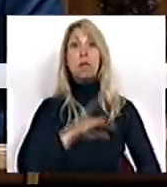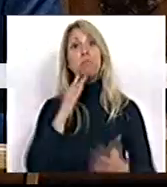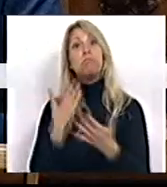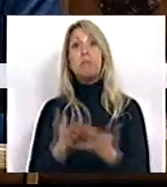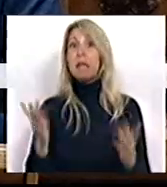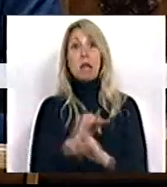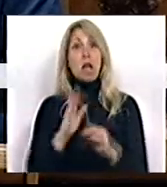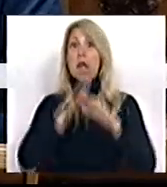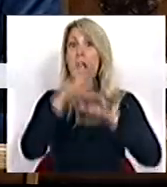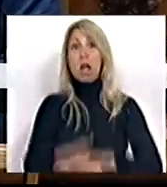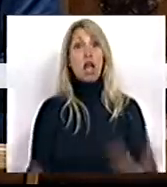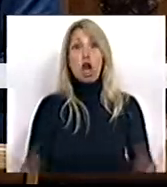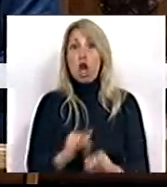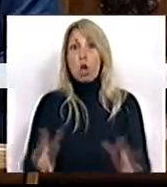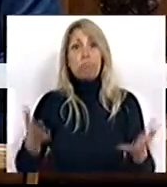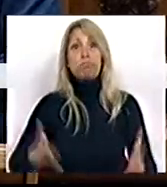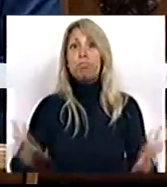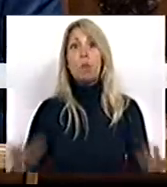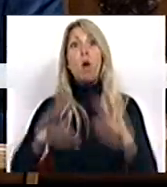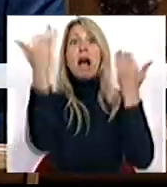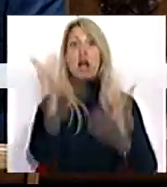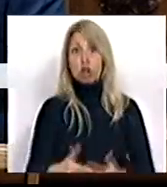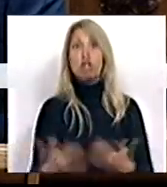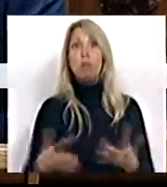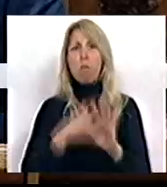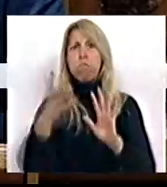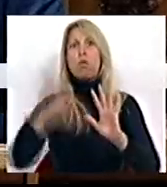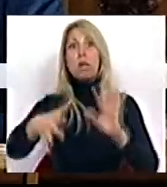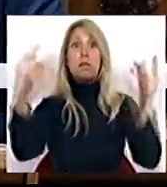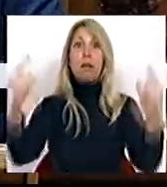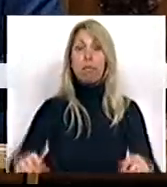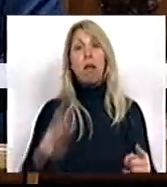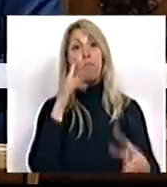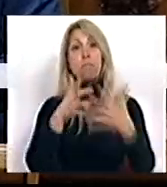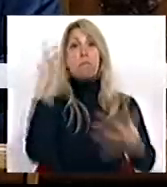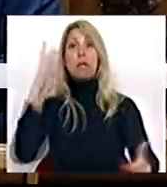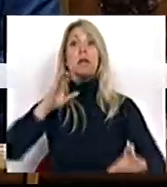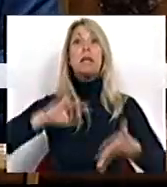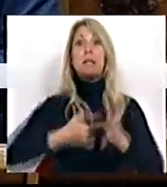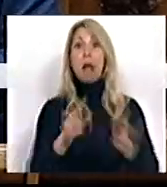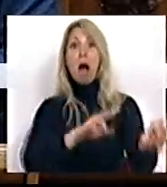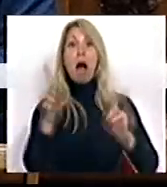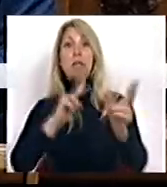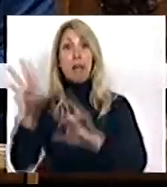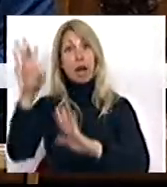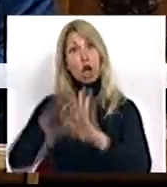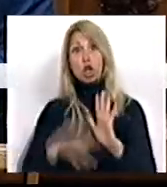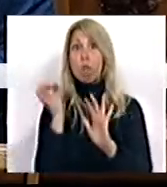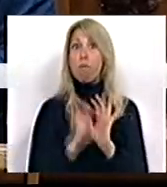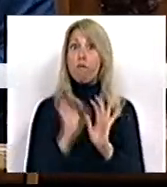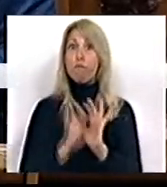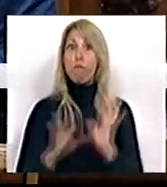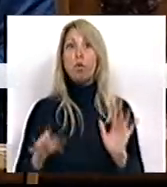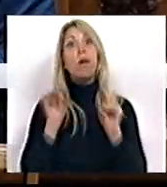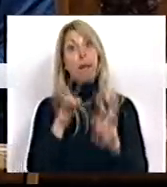inacessível e inútil pelas restrições e burocracias que comporta, evidenciando a necessidade de alterar o regime desse fundo e